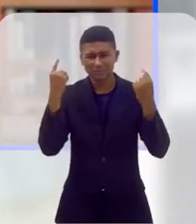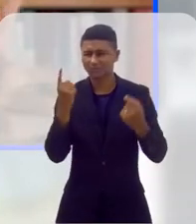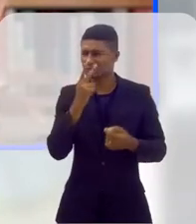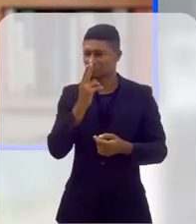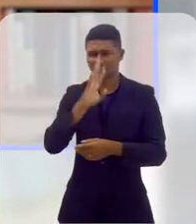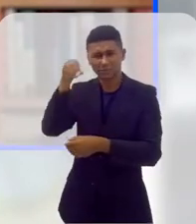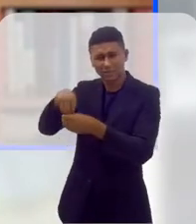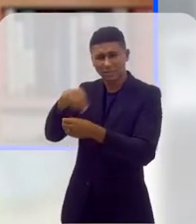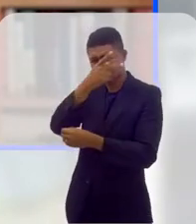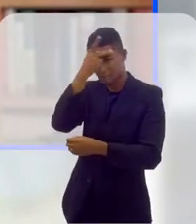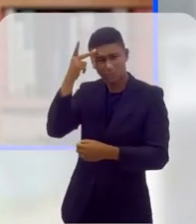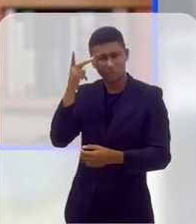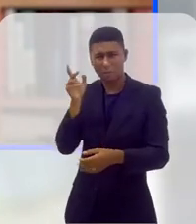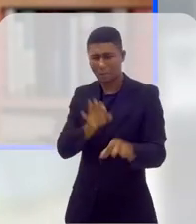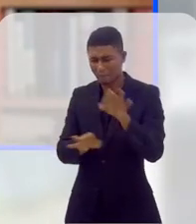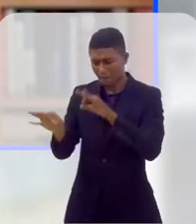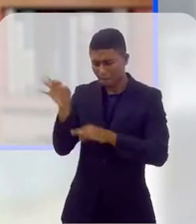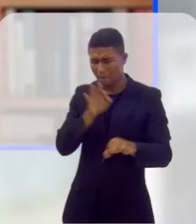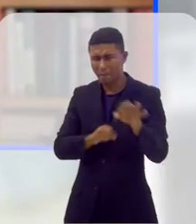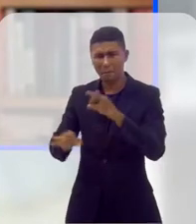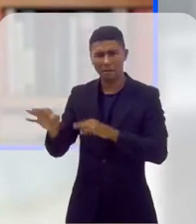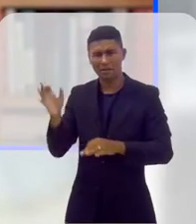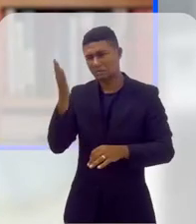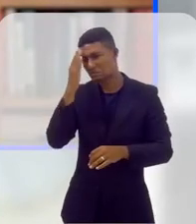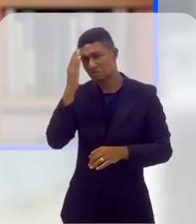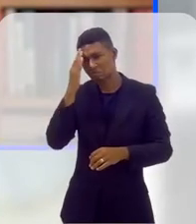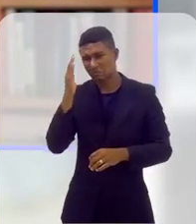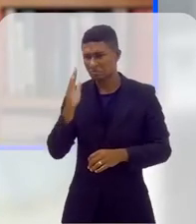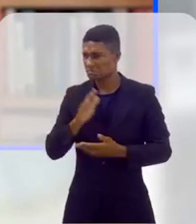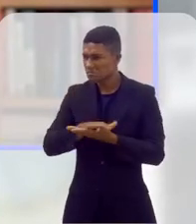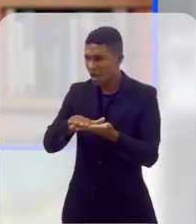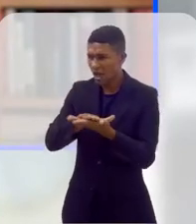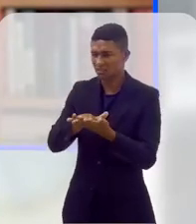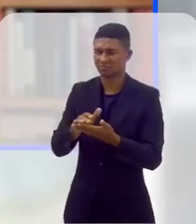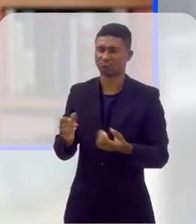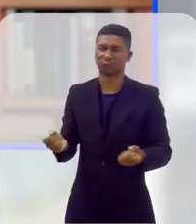pessoas lá não estão preparadas para esse tipo de registro.